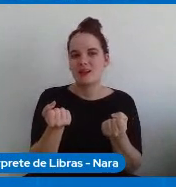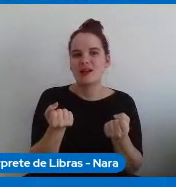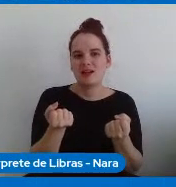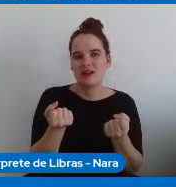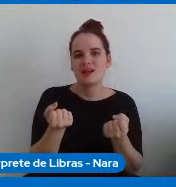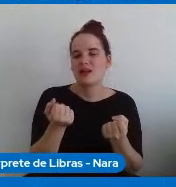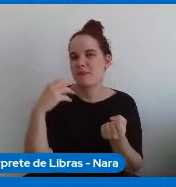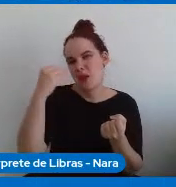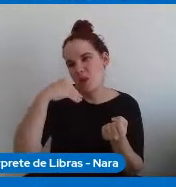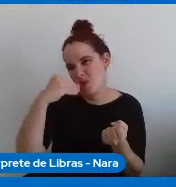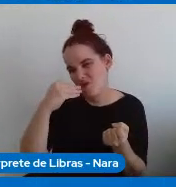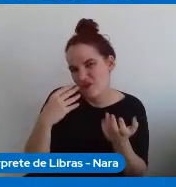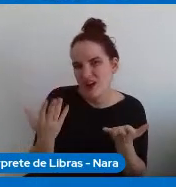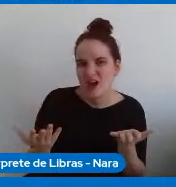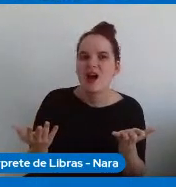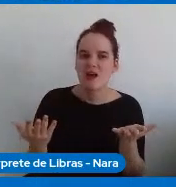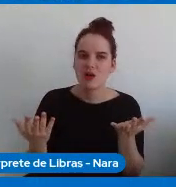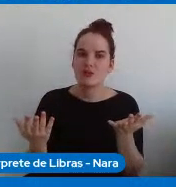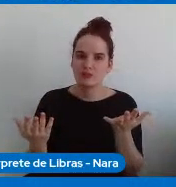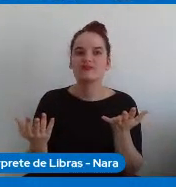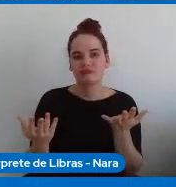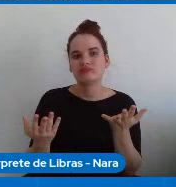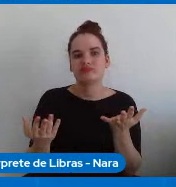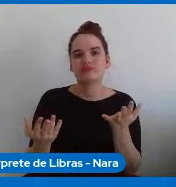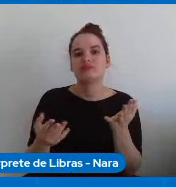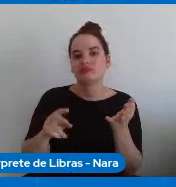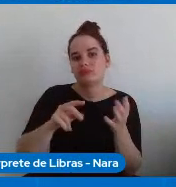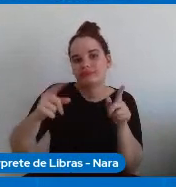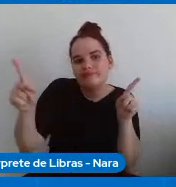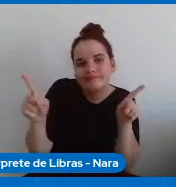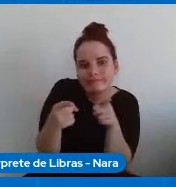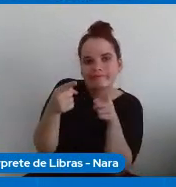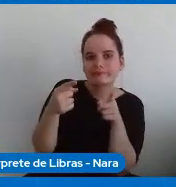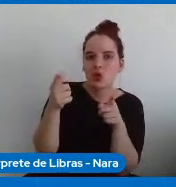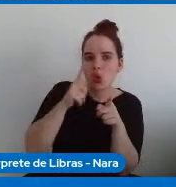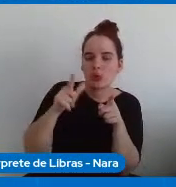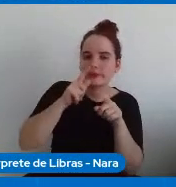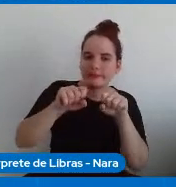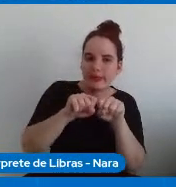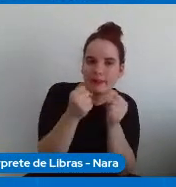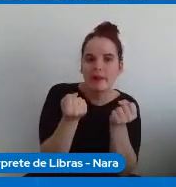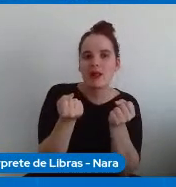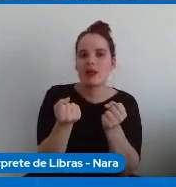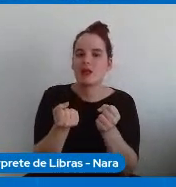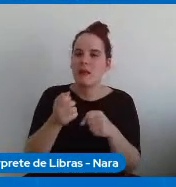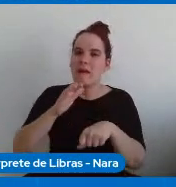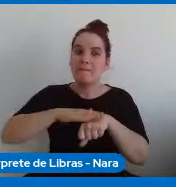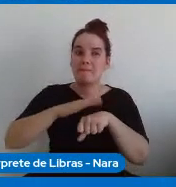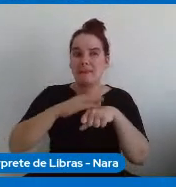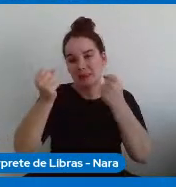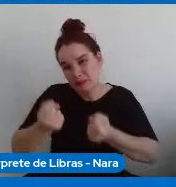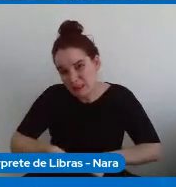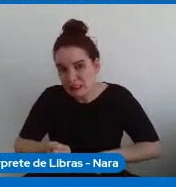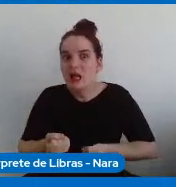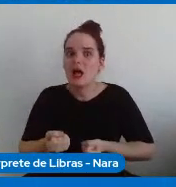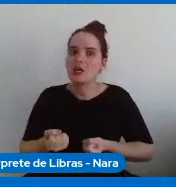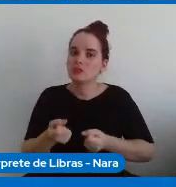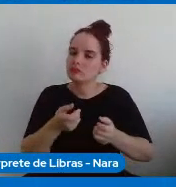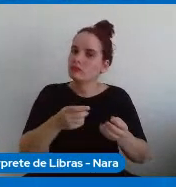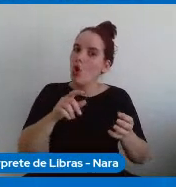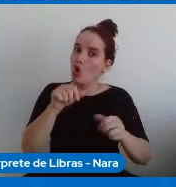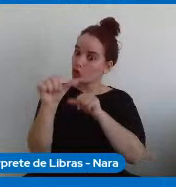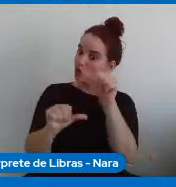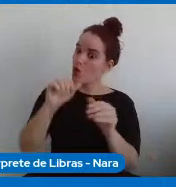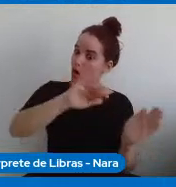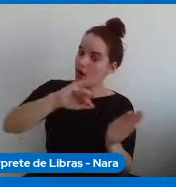qualidade, um tempo de vida inferior, ele é um pouco mais difícil de operar, o machado de aço poderia introduzir